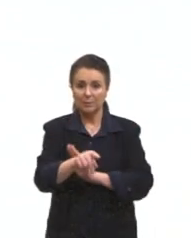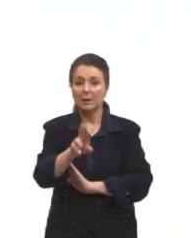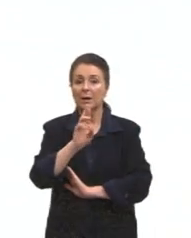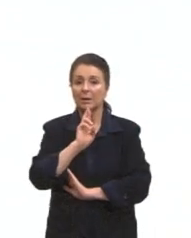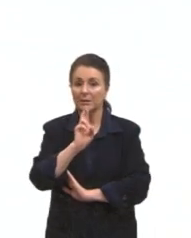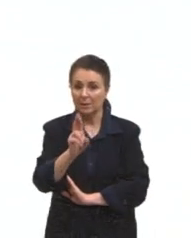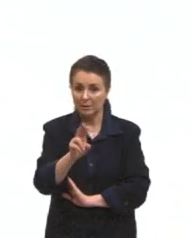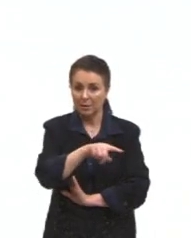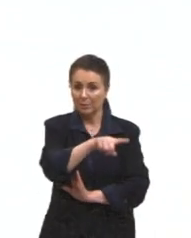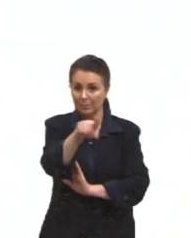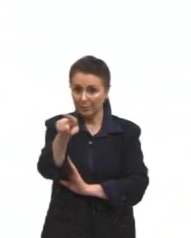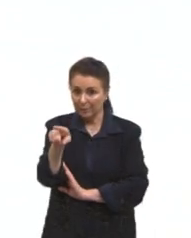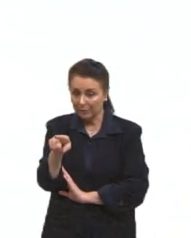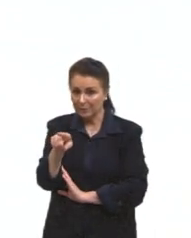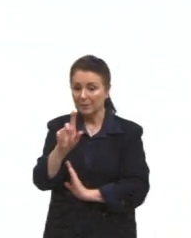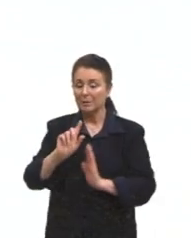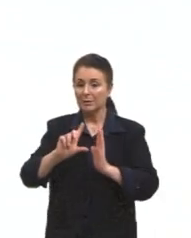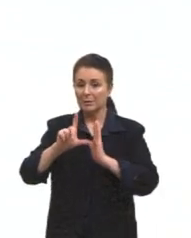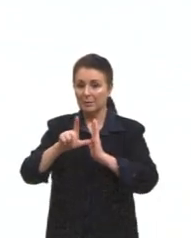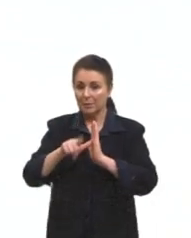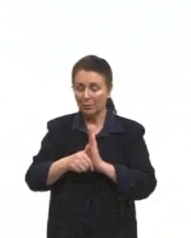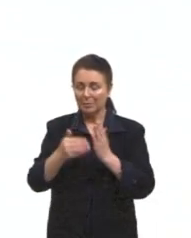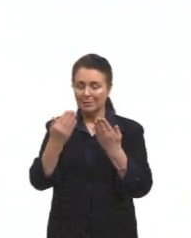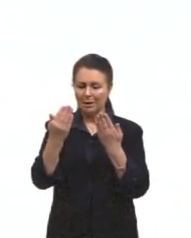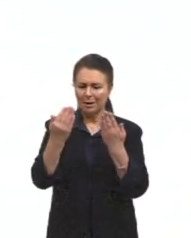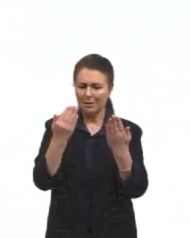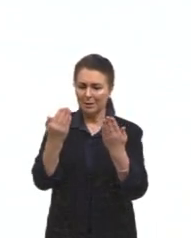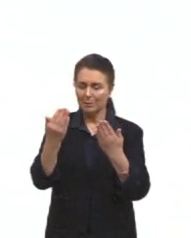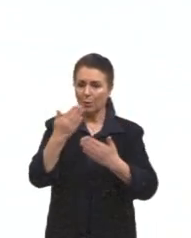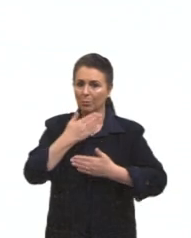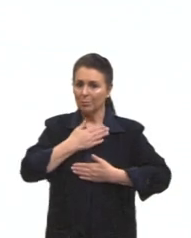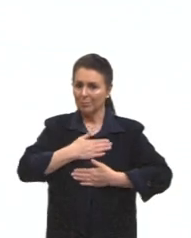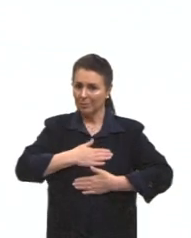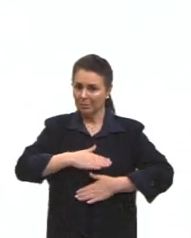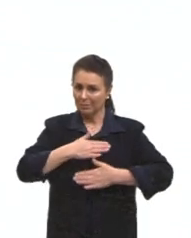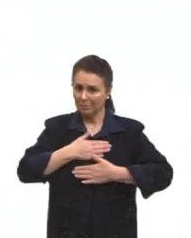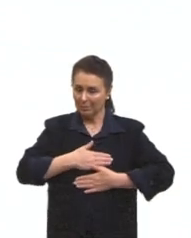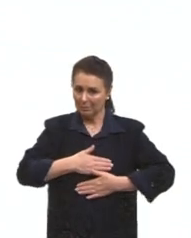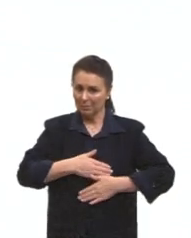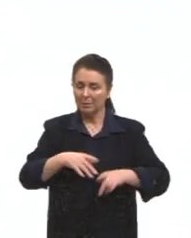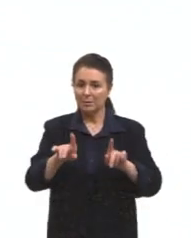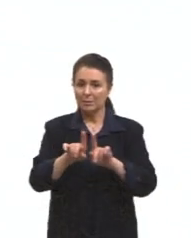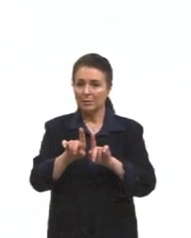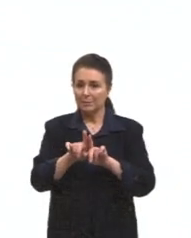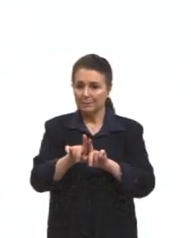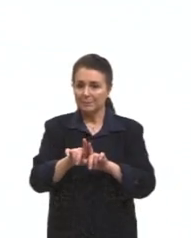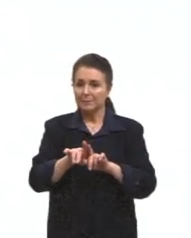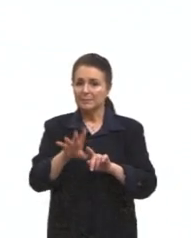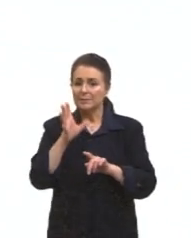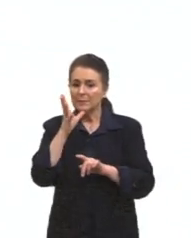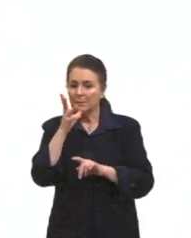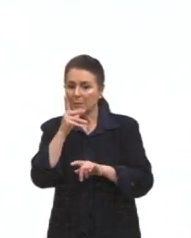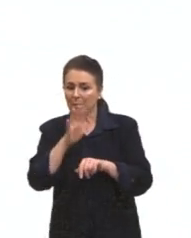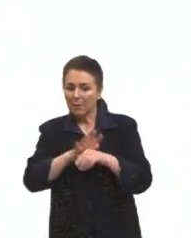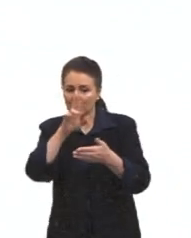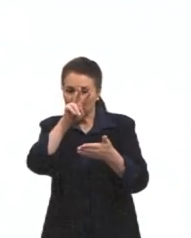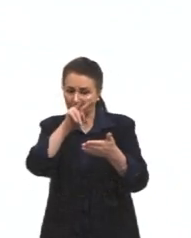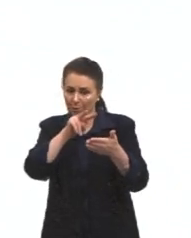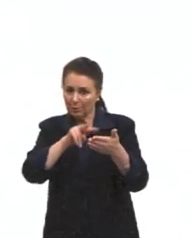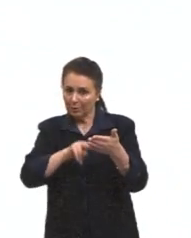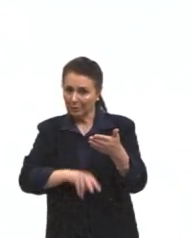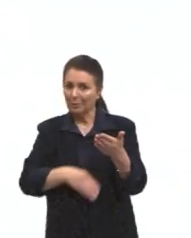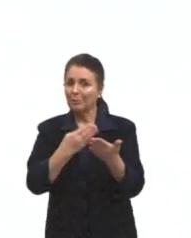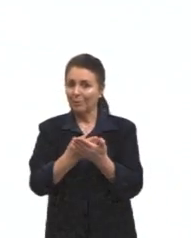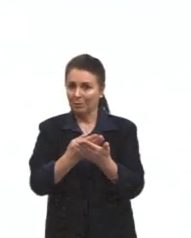que vocês possam depois analisar com mais tranquilidade, com mais calma, essa nossa